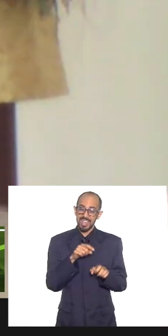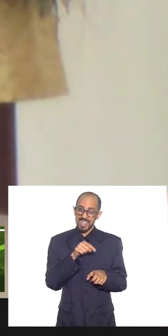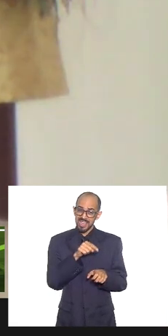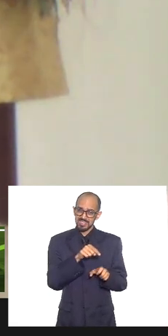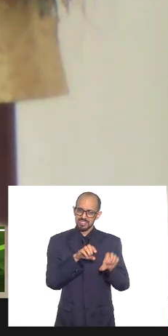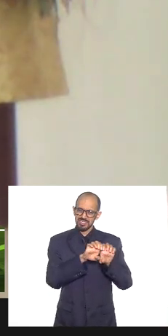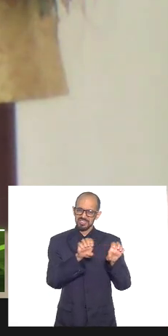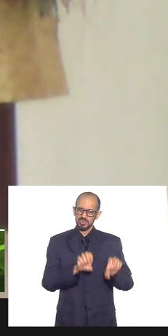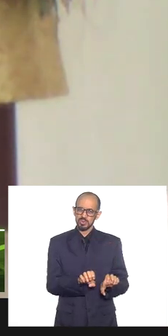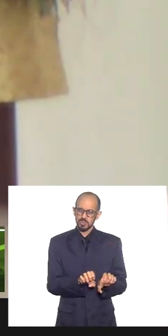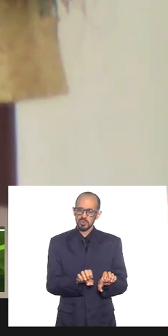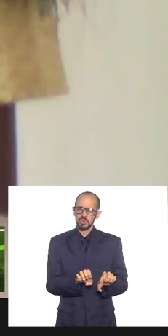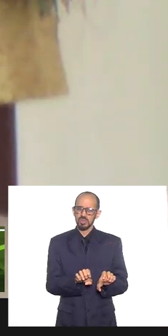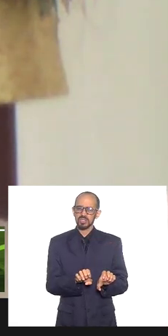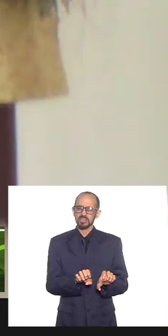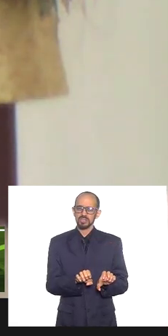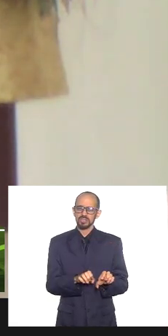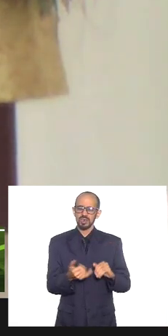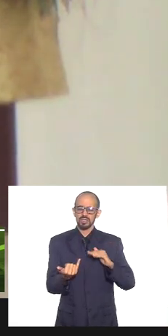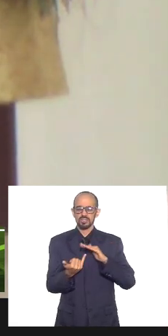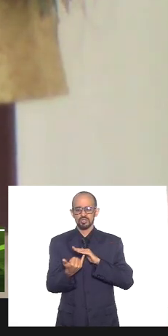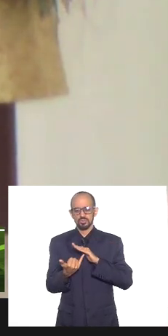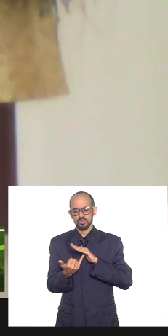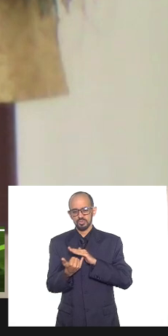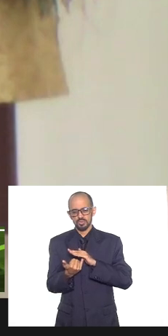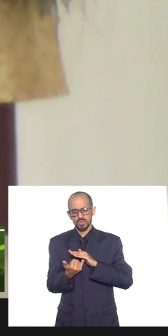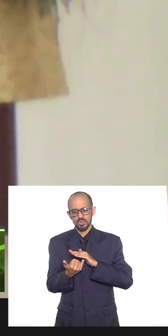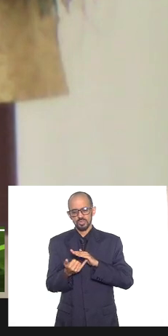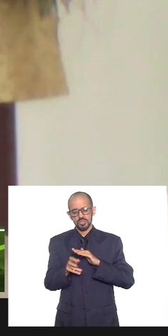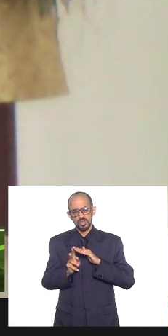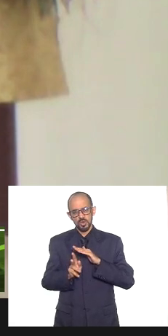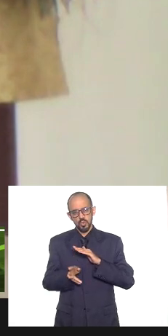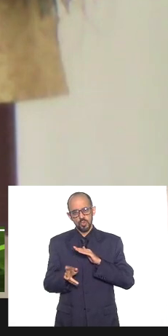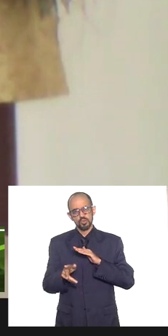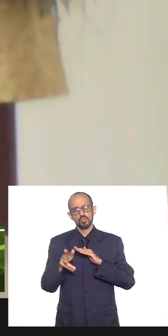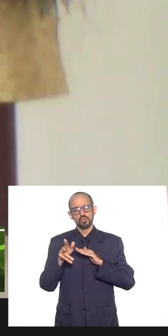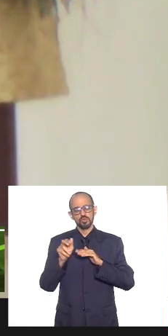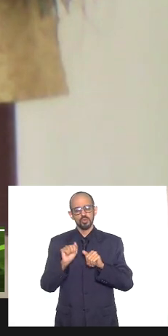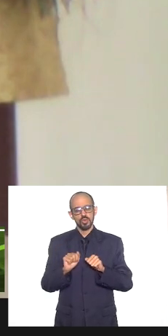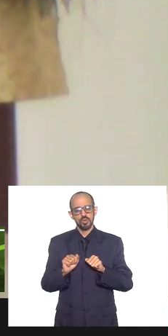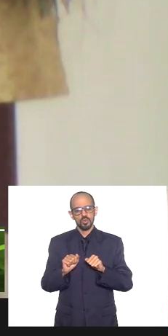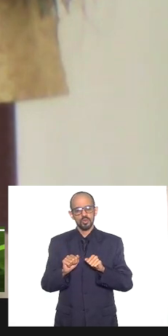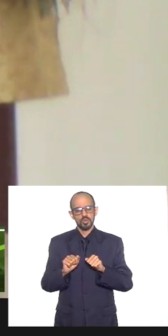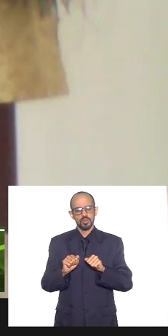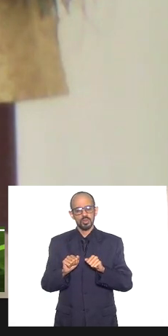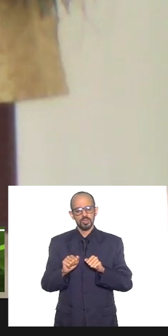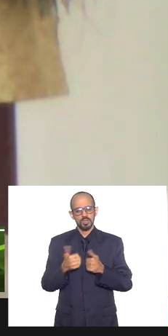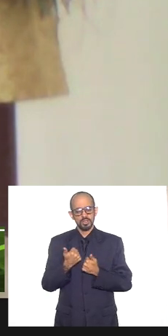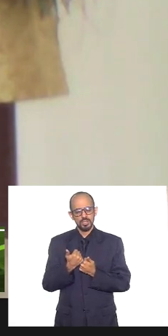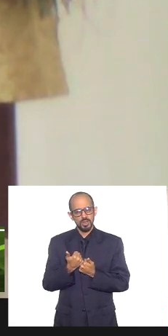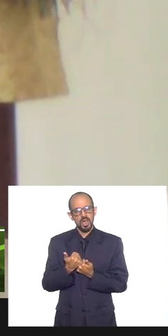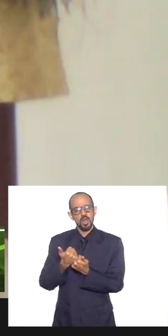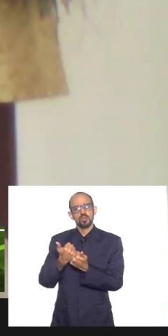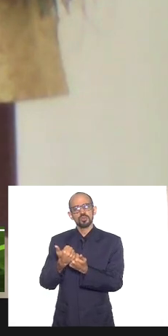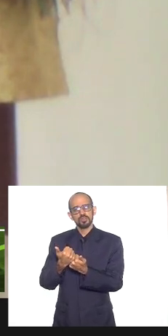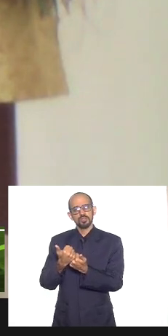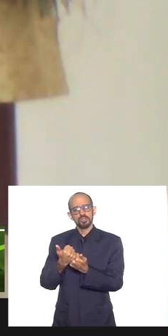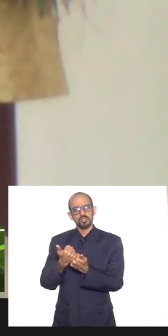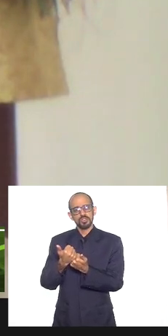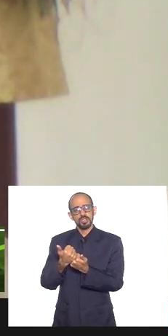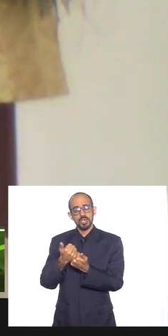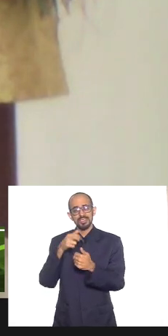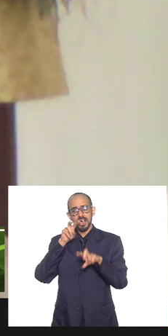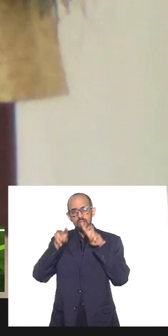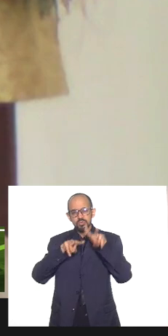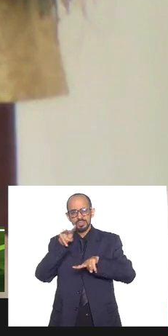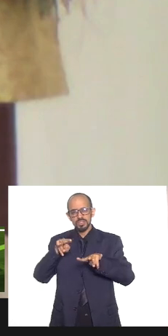e as instituições que mantém, que corrobora com essa visão do ódio